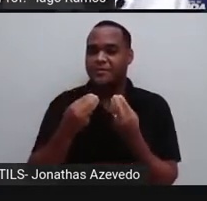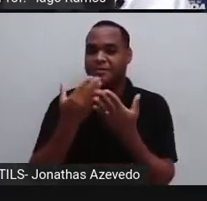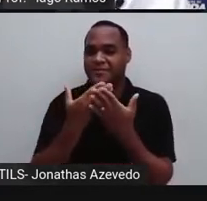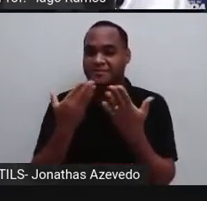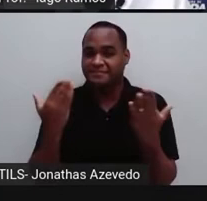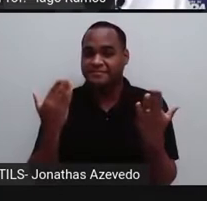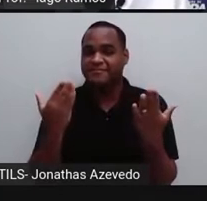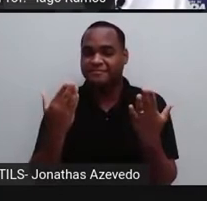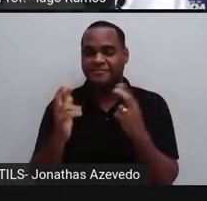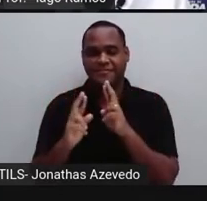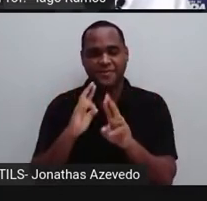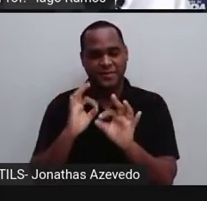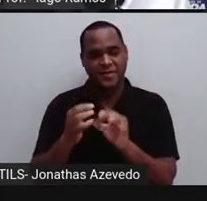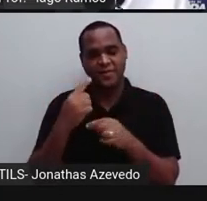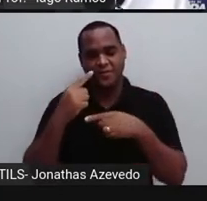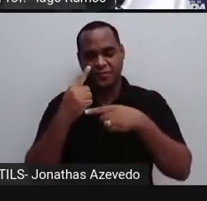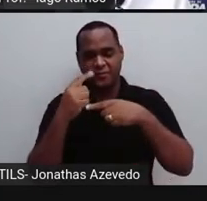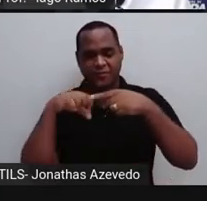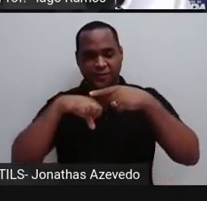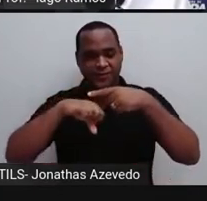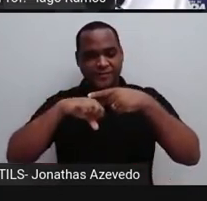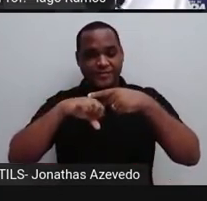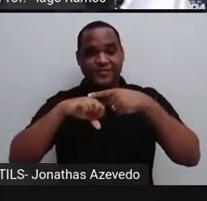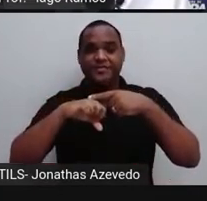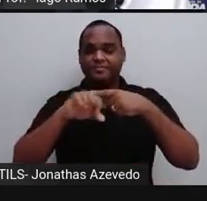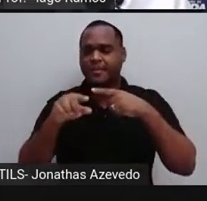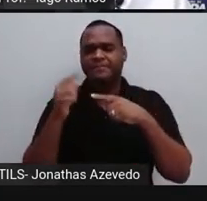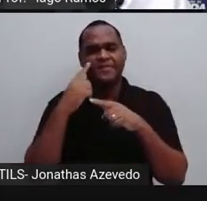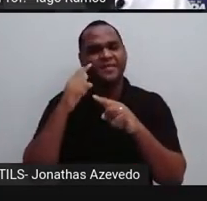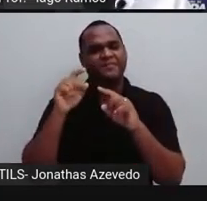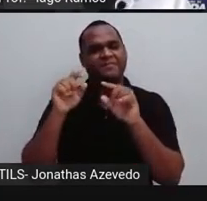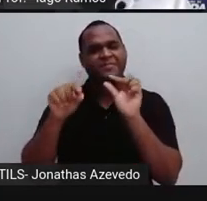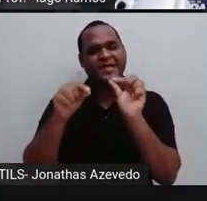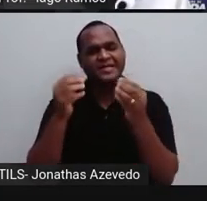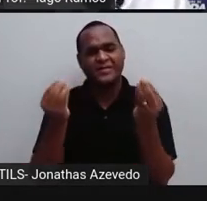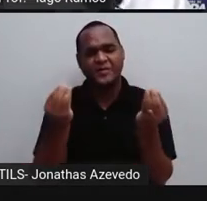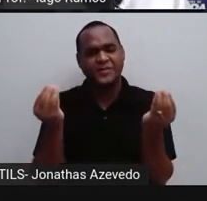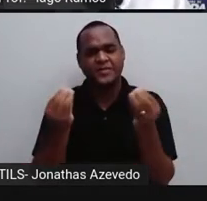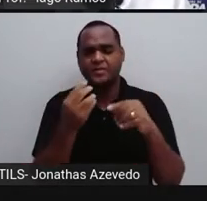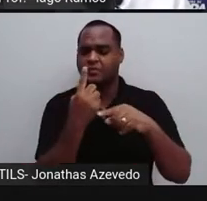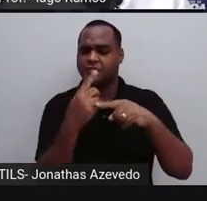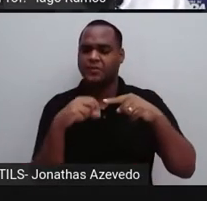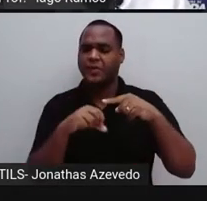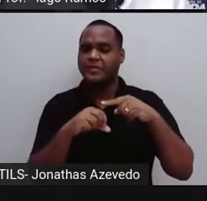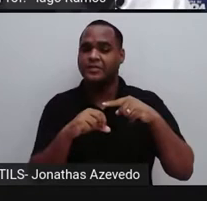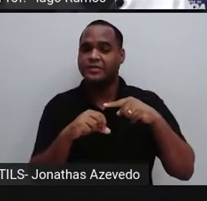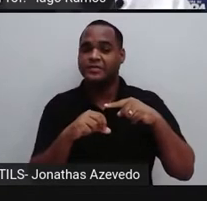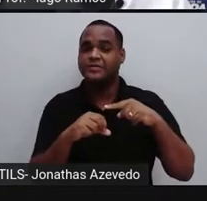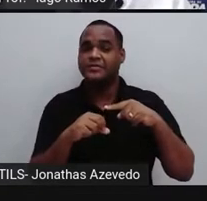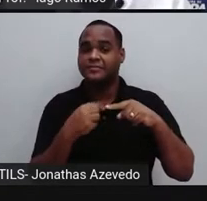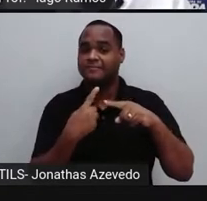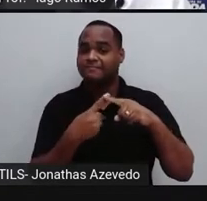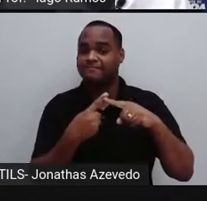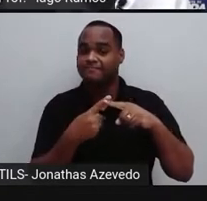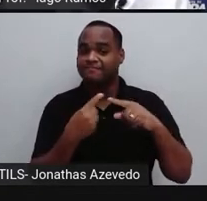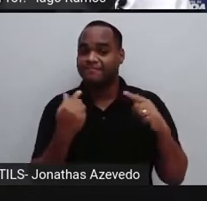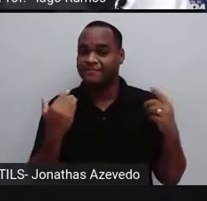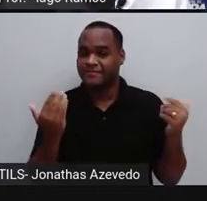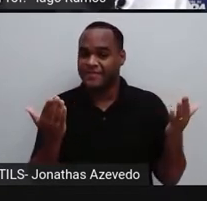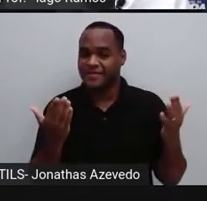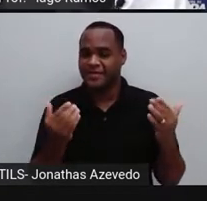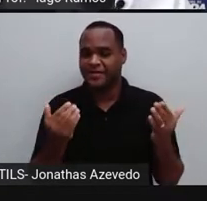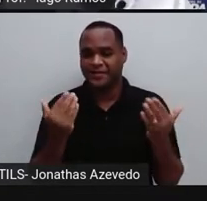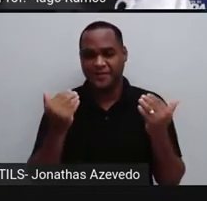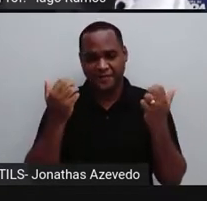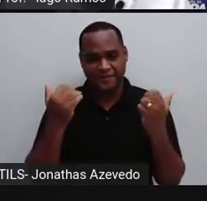o resultado é 1 nono. Mas aí você me pergunta, professor, por quê? Bom, é claro que a gente